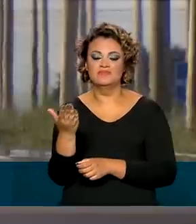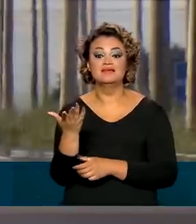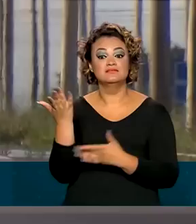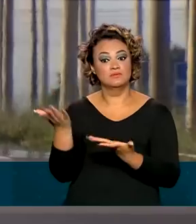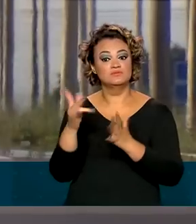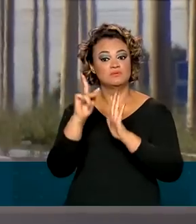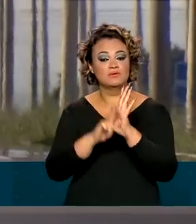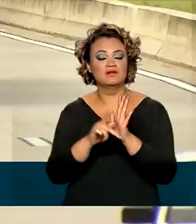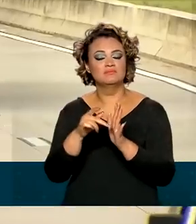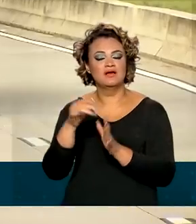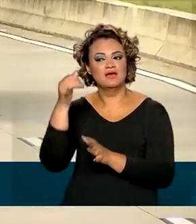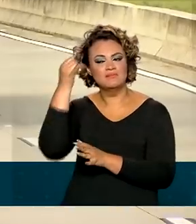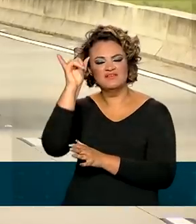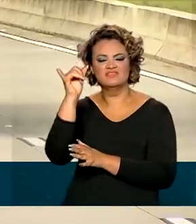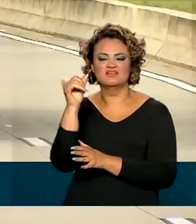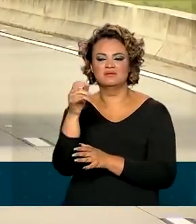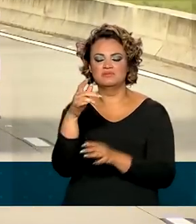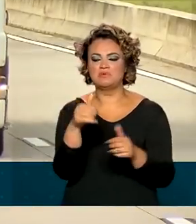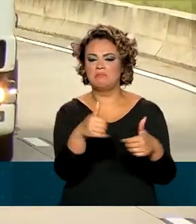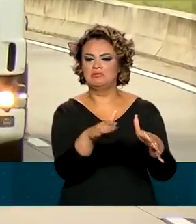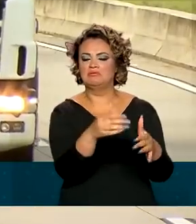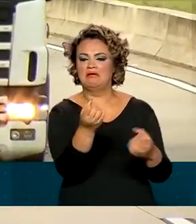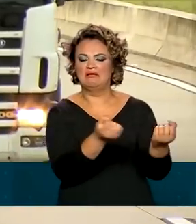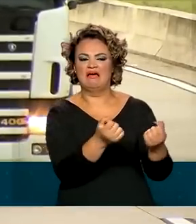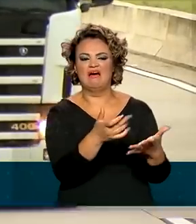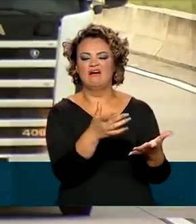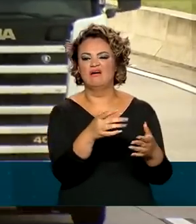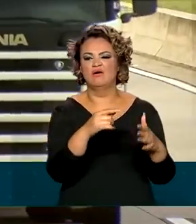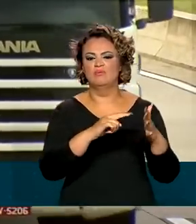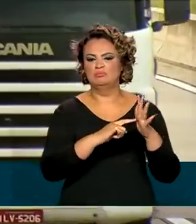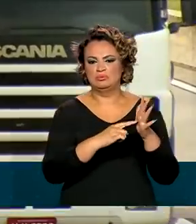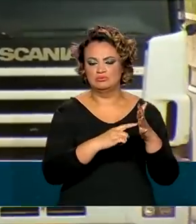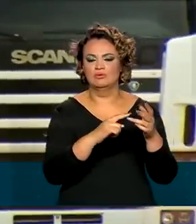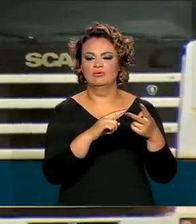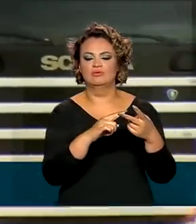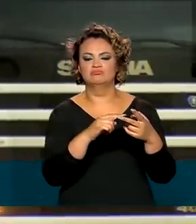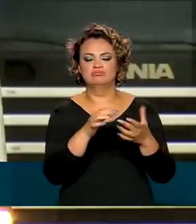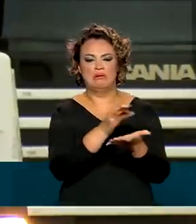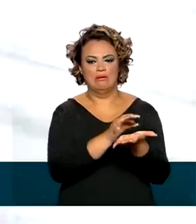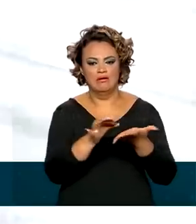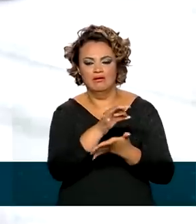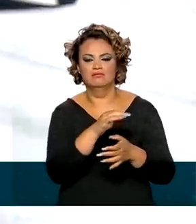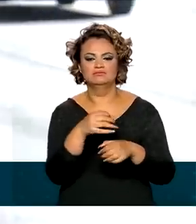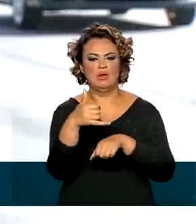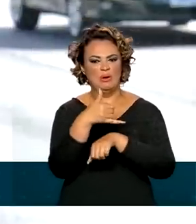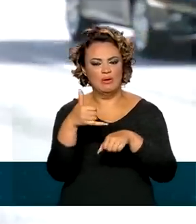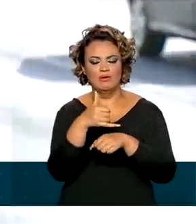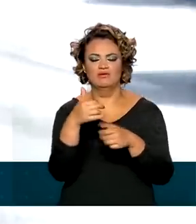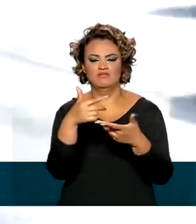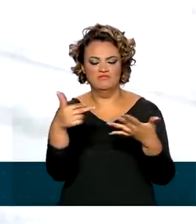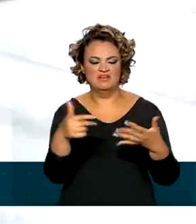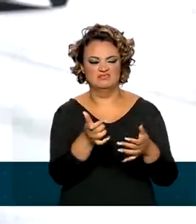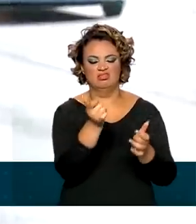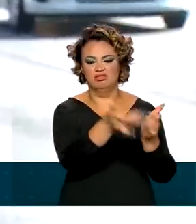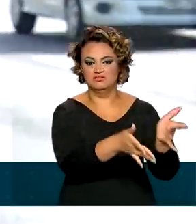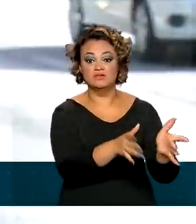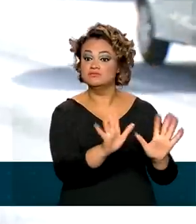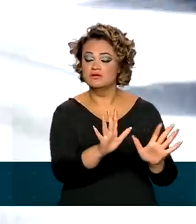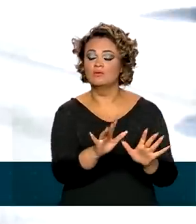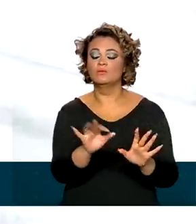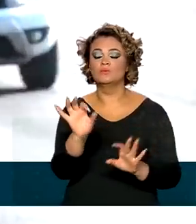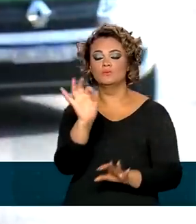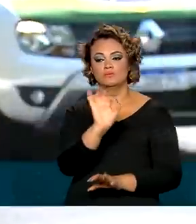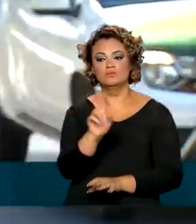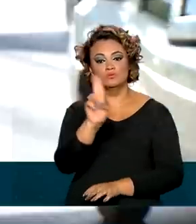é combater o descarte incorreto de veículos, motores, peças, óleos lubrificantes, baterias e outros componentes. O programa